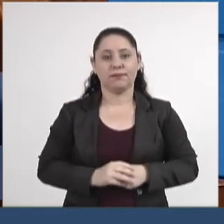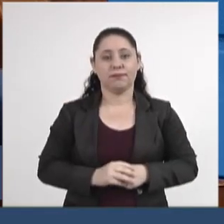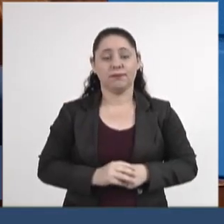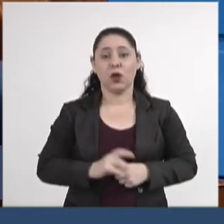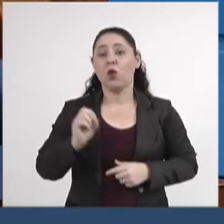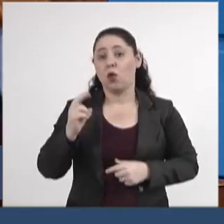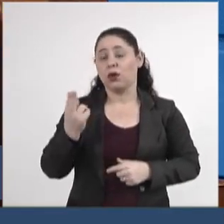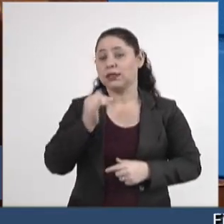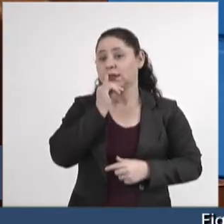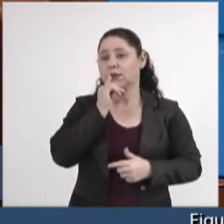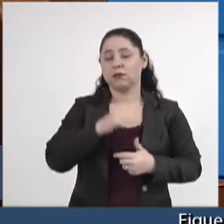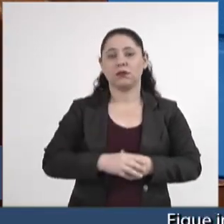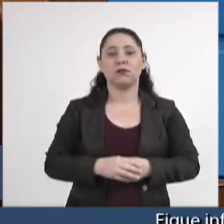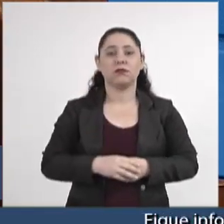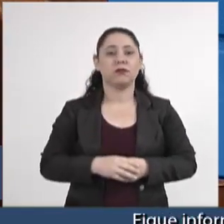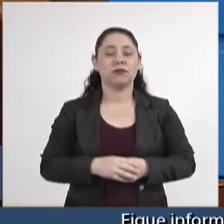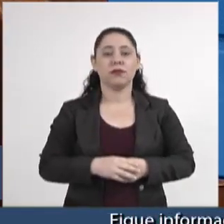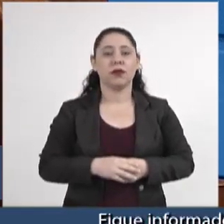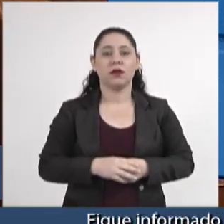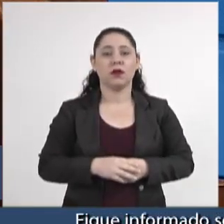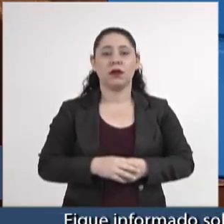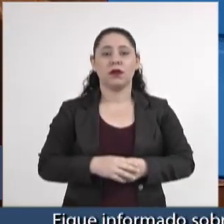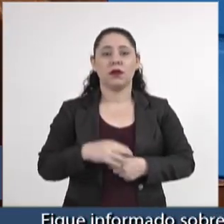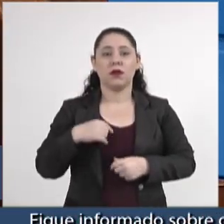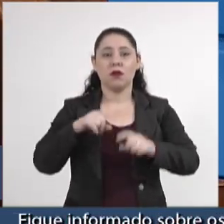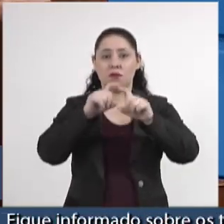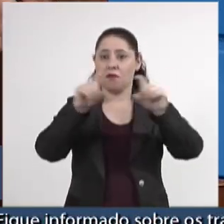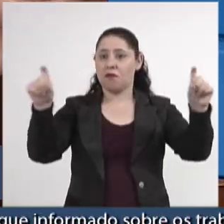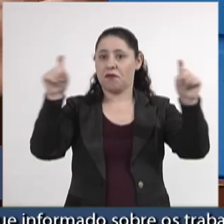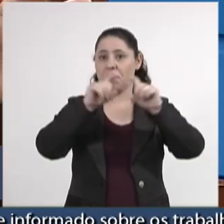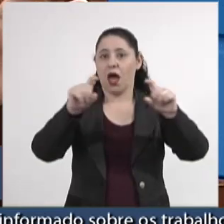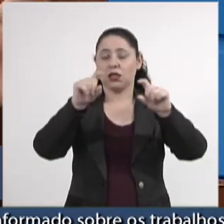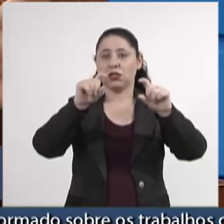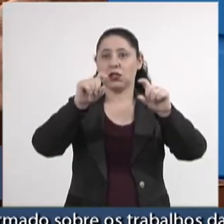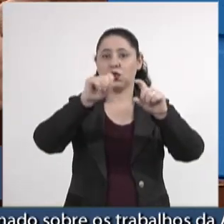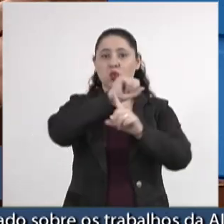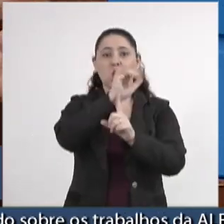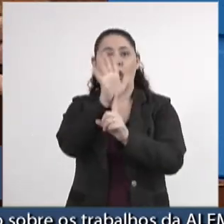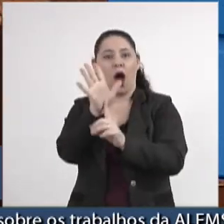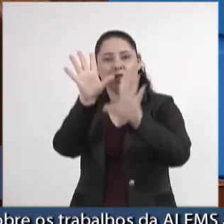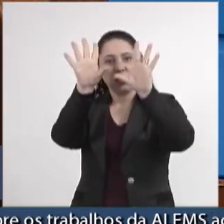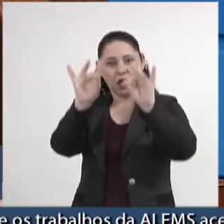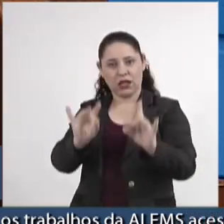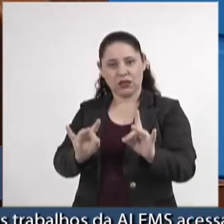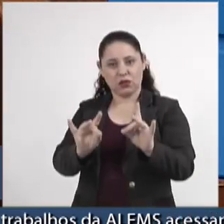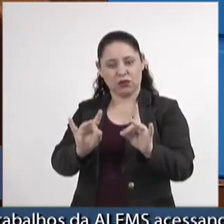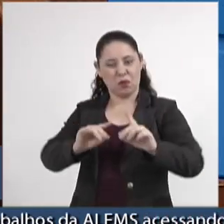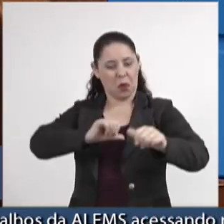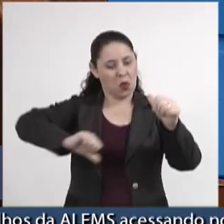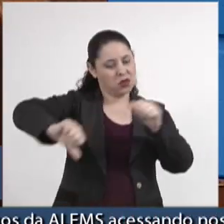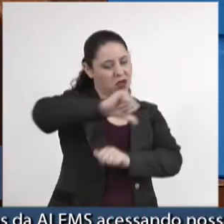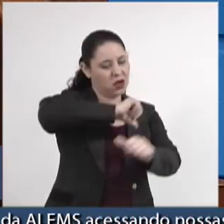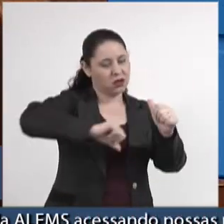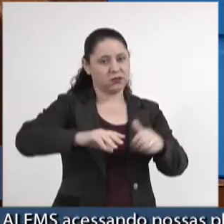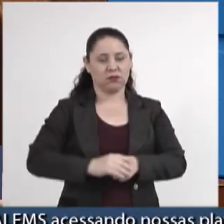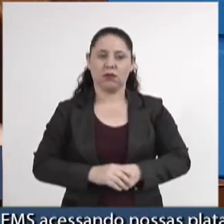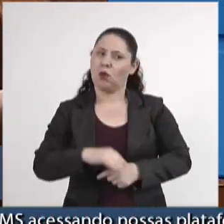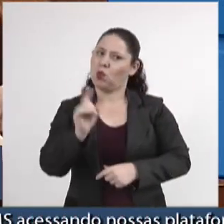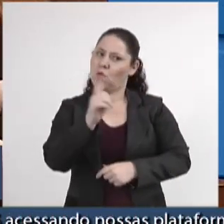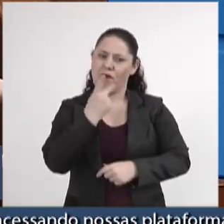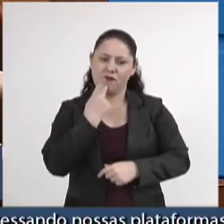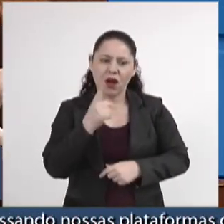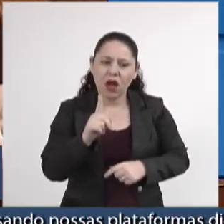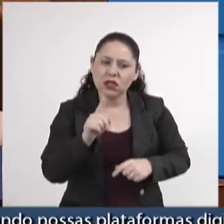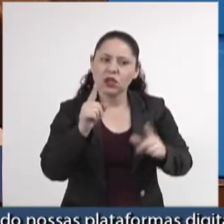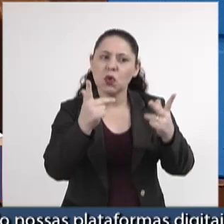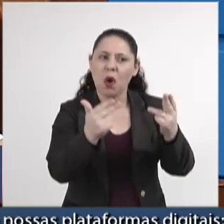Ou então ela diz, se eu me tirar a minha frase do contexto. Ou então ela diz assim, não era bem isso